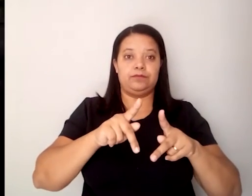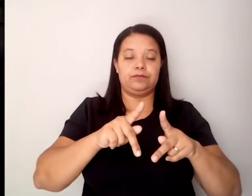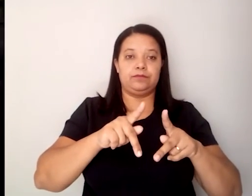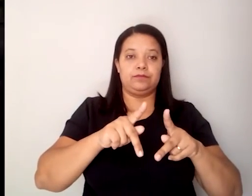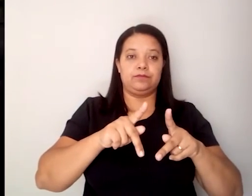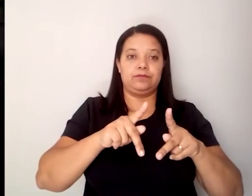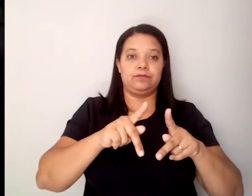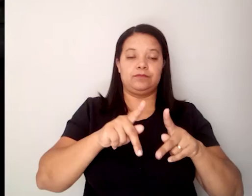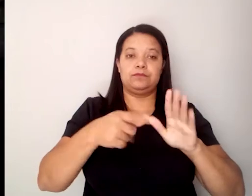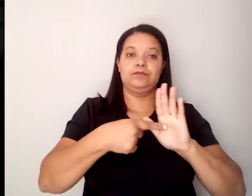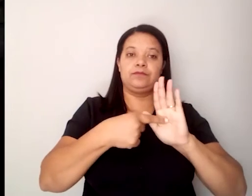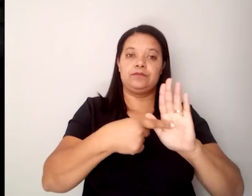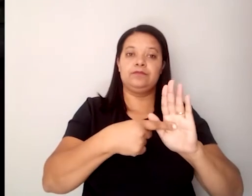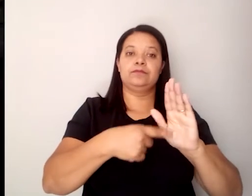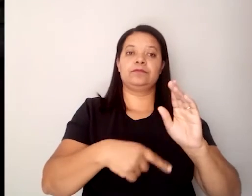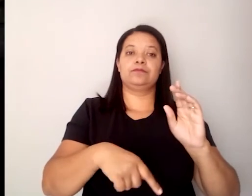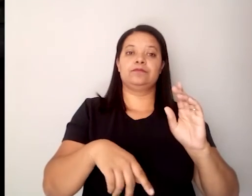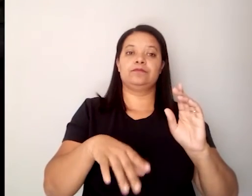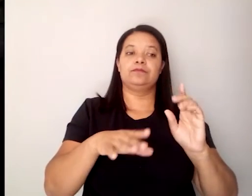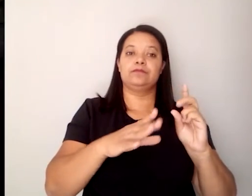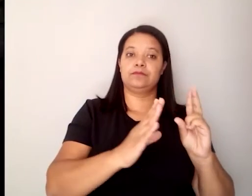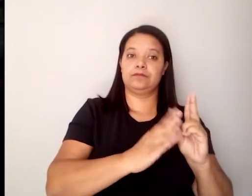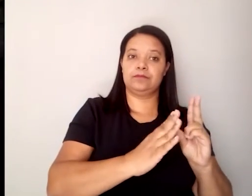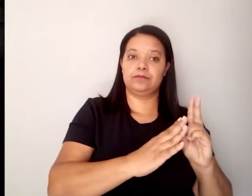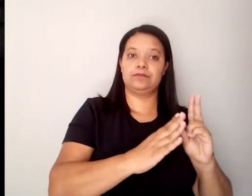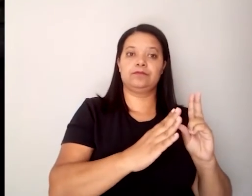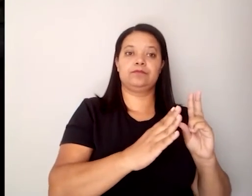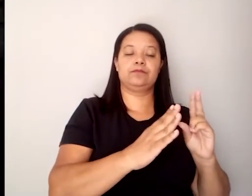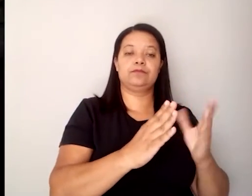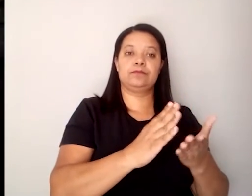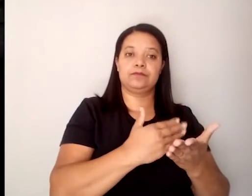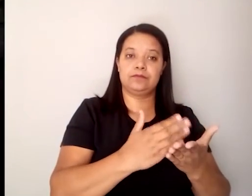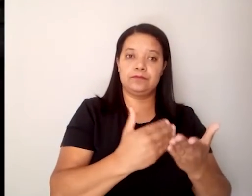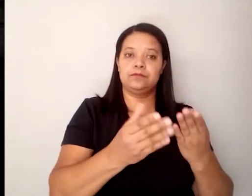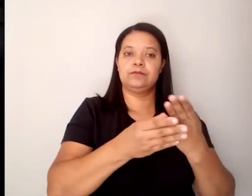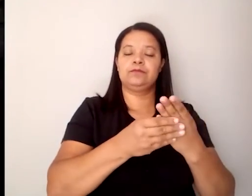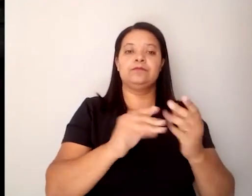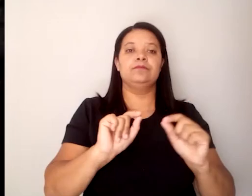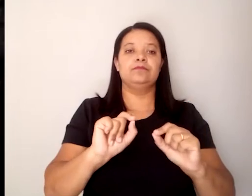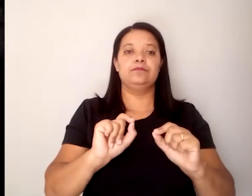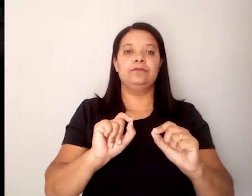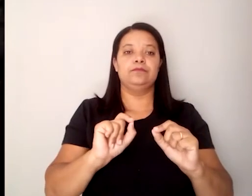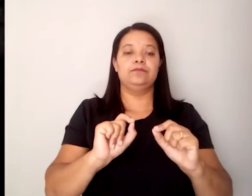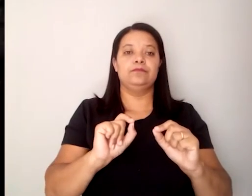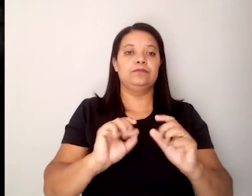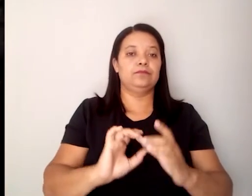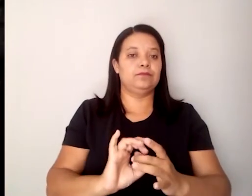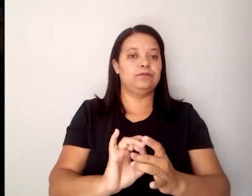livros, é o mesmo que se pode saber